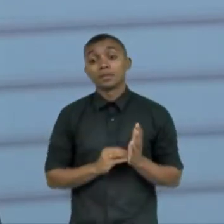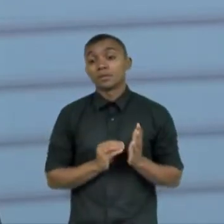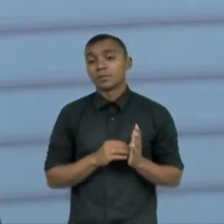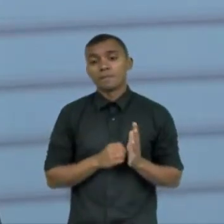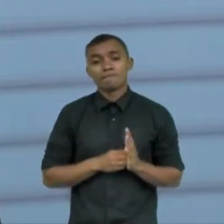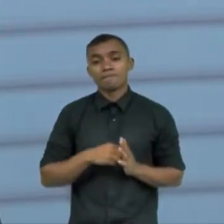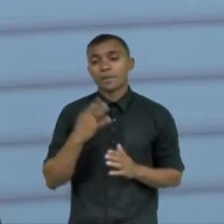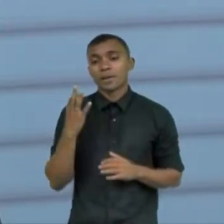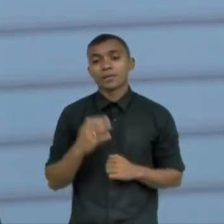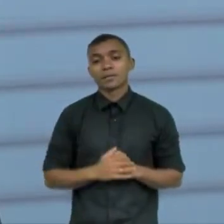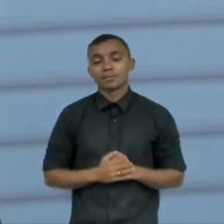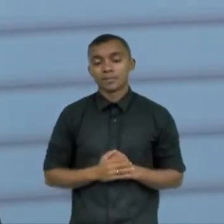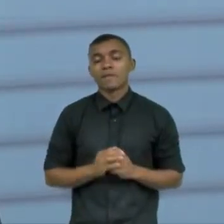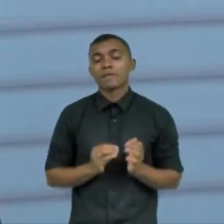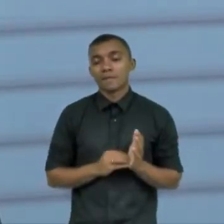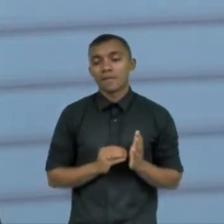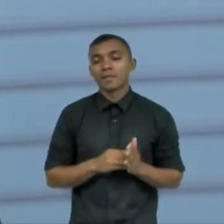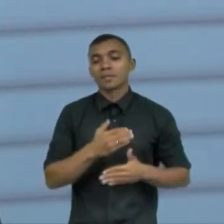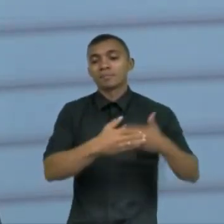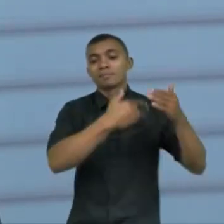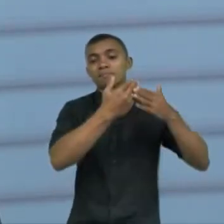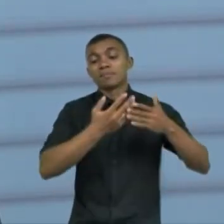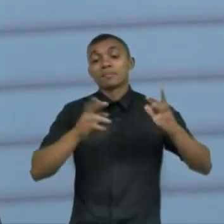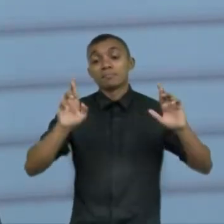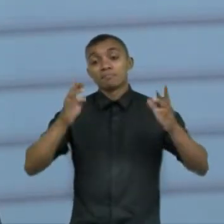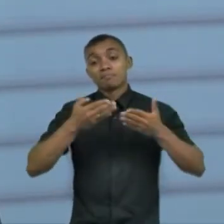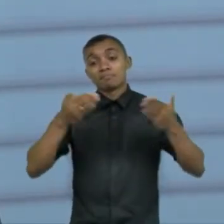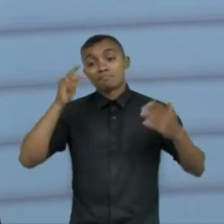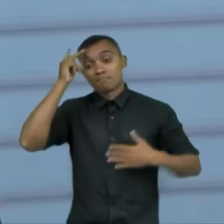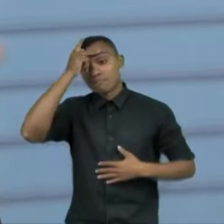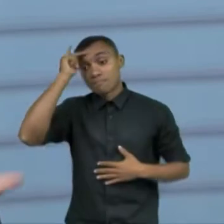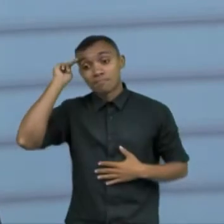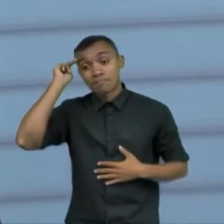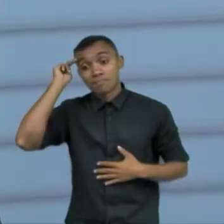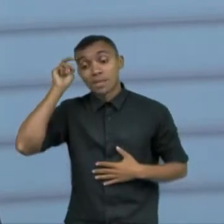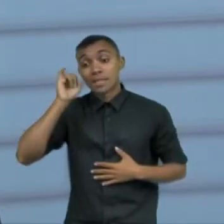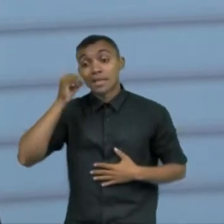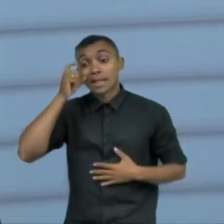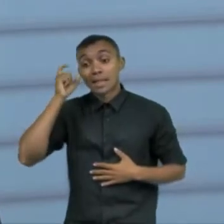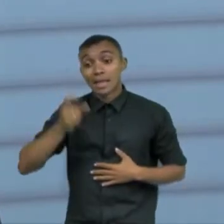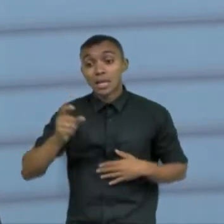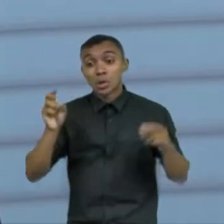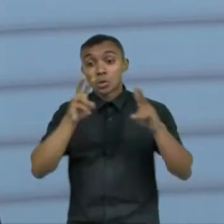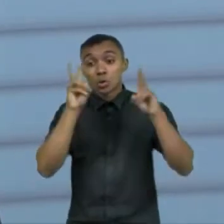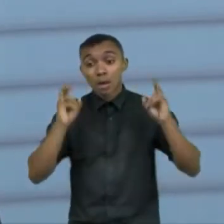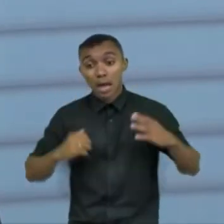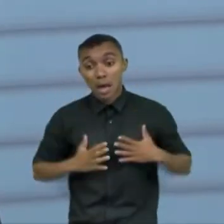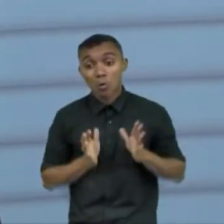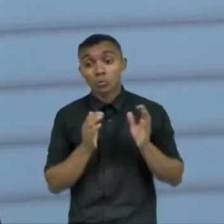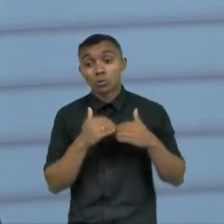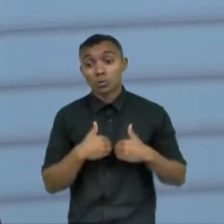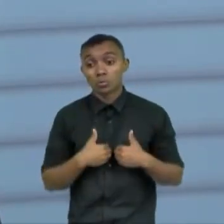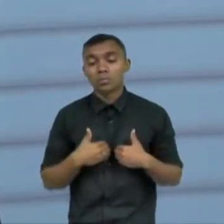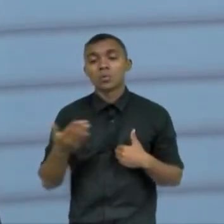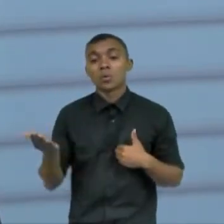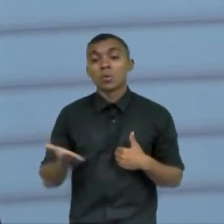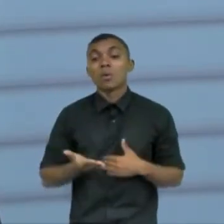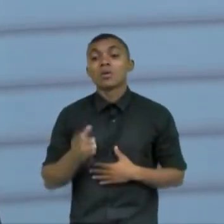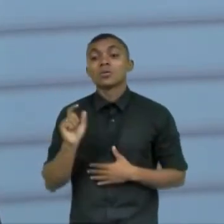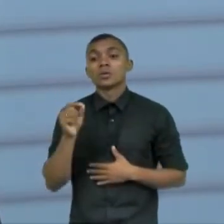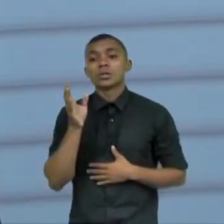muito que caminhar eu espero muito que as pessoas que se interessem pelo assunto hoje nós conseguimos